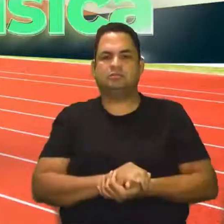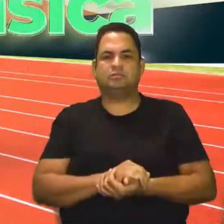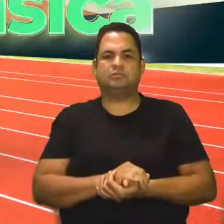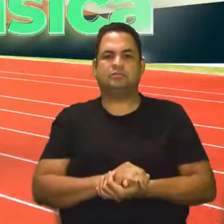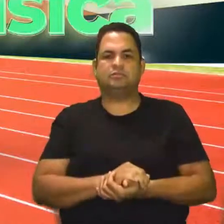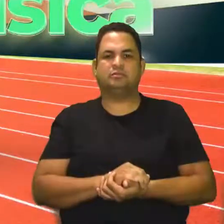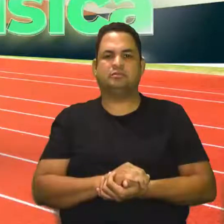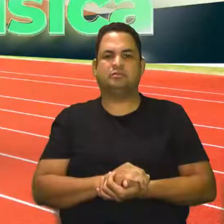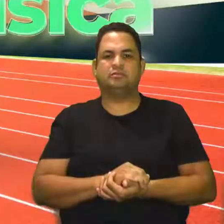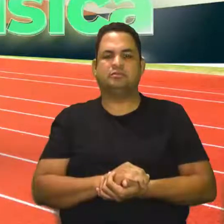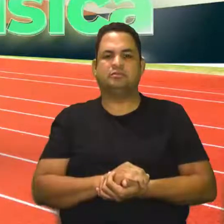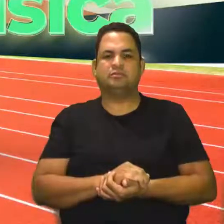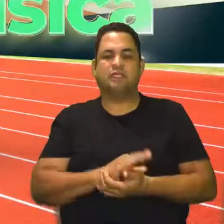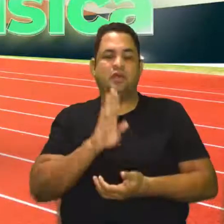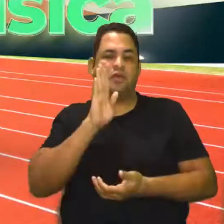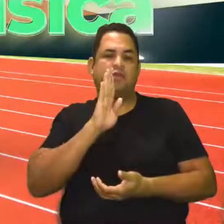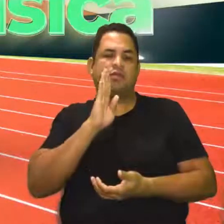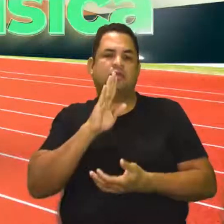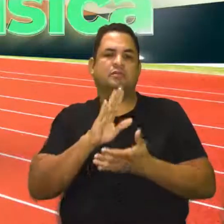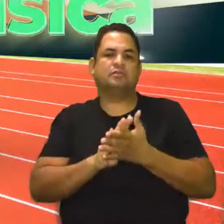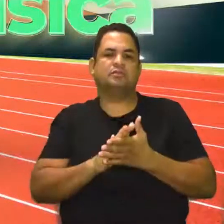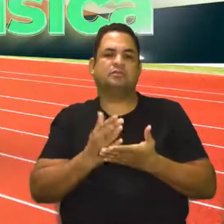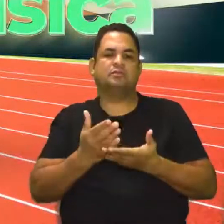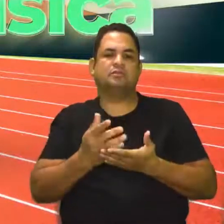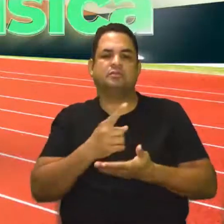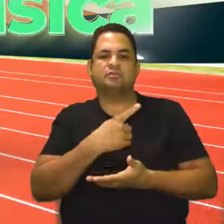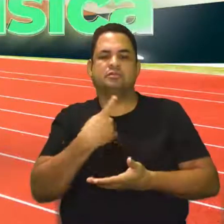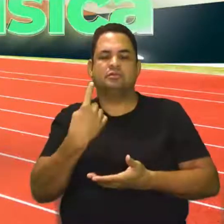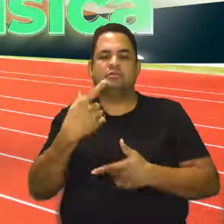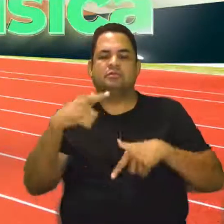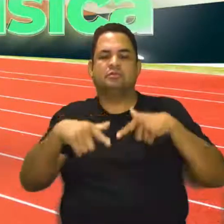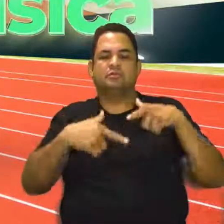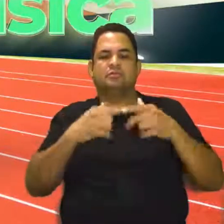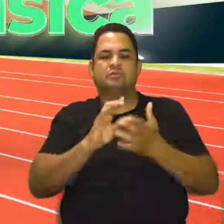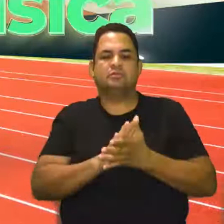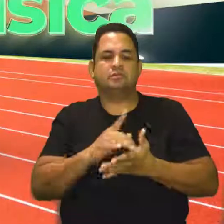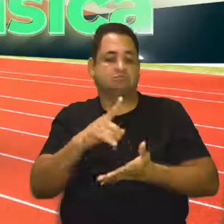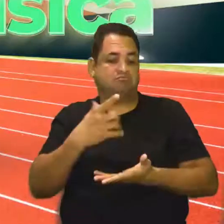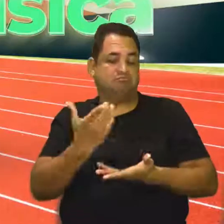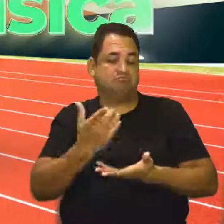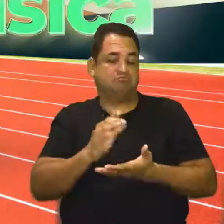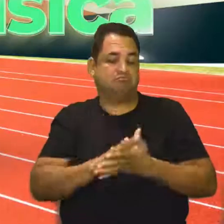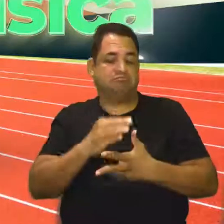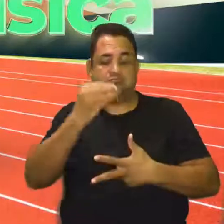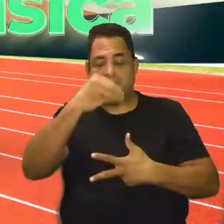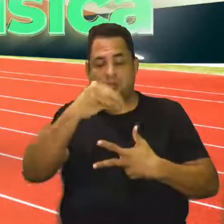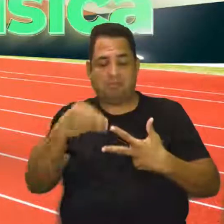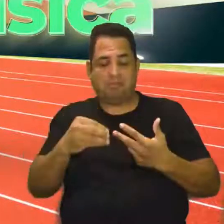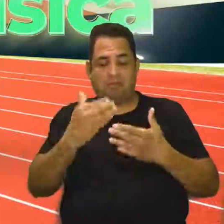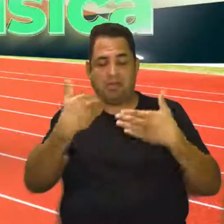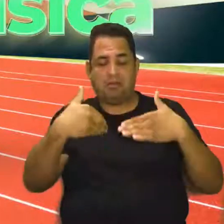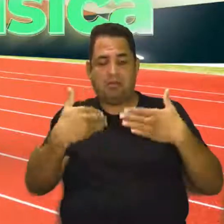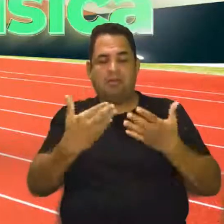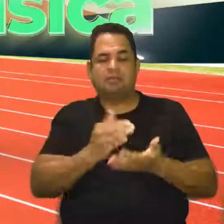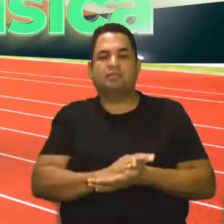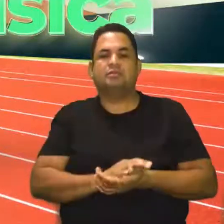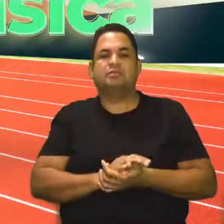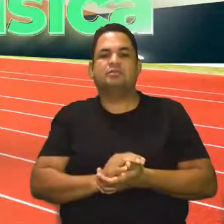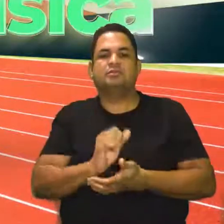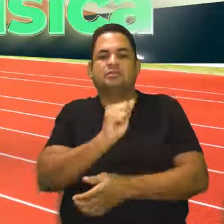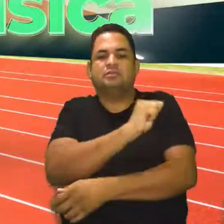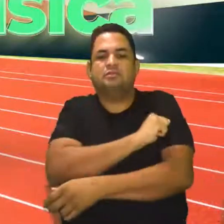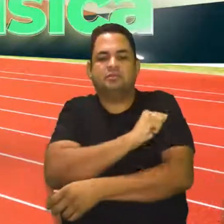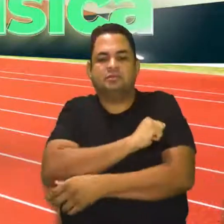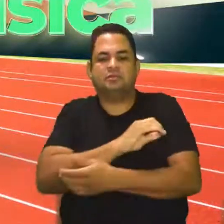questão. E o mais legal, professora, é que a gente trabalha o que cai no ENEM. Com certeza. E o aluno vai falar